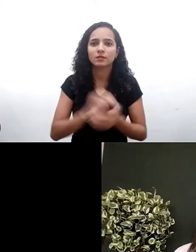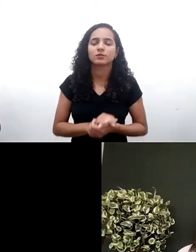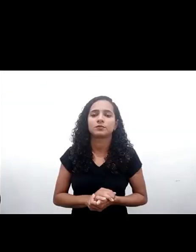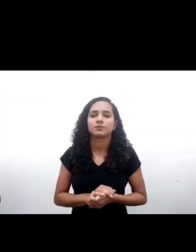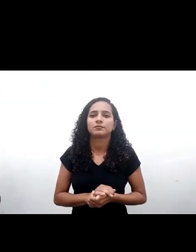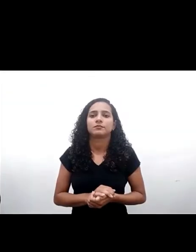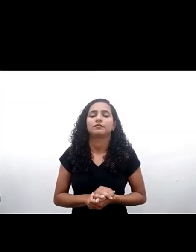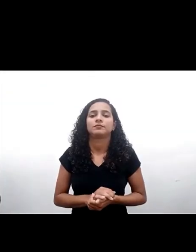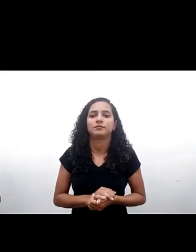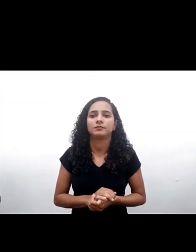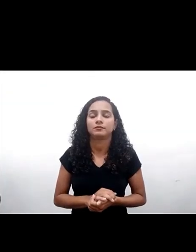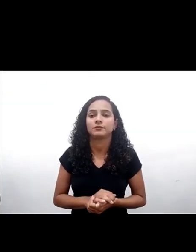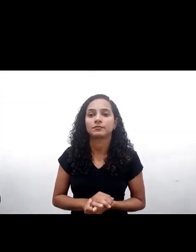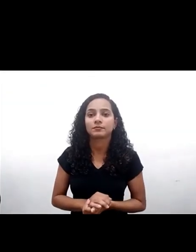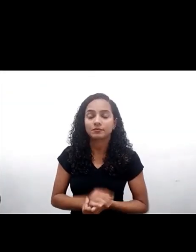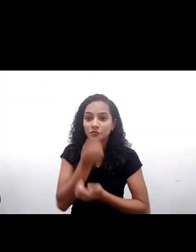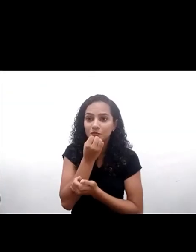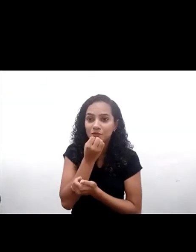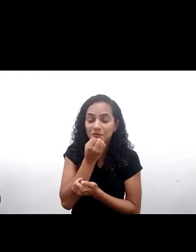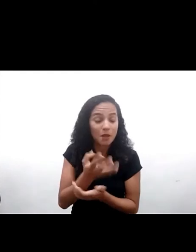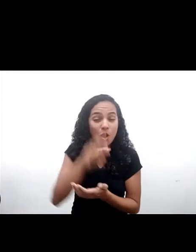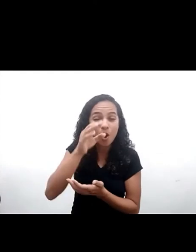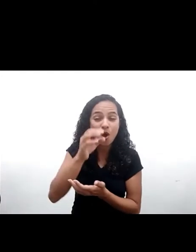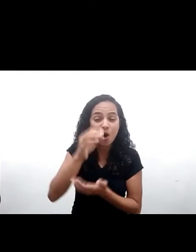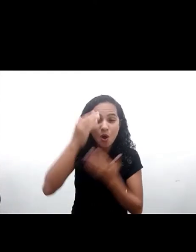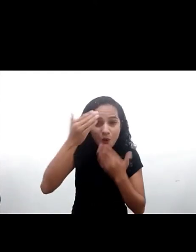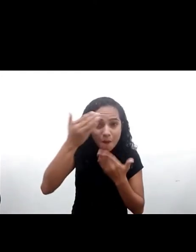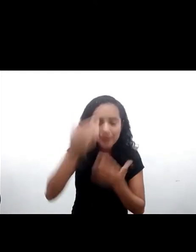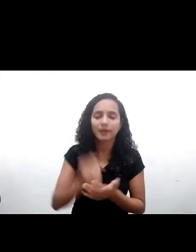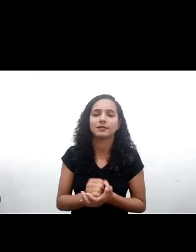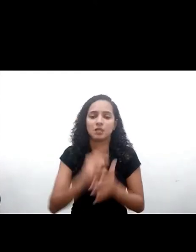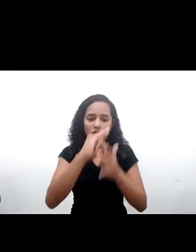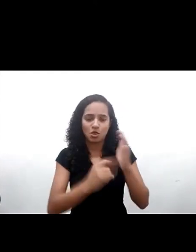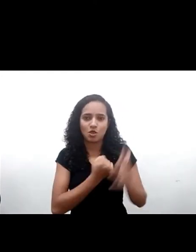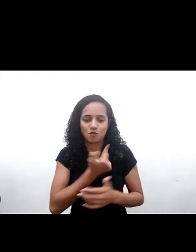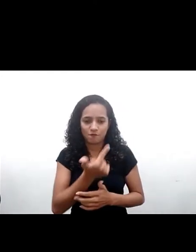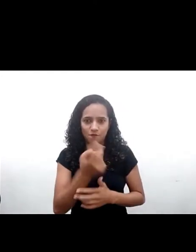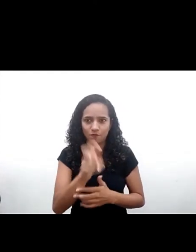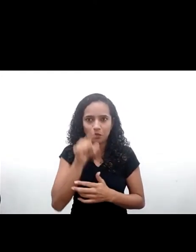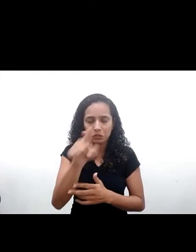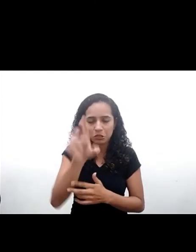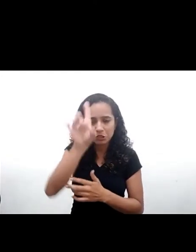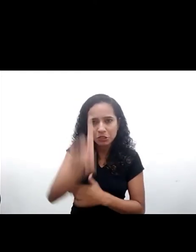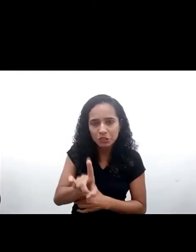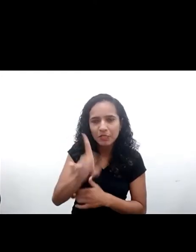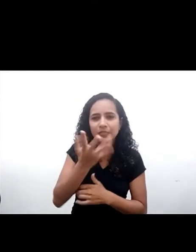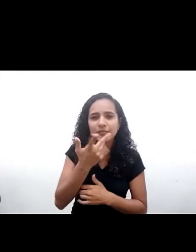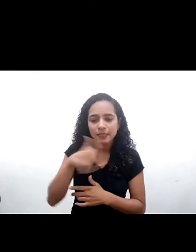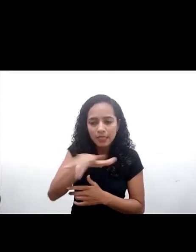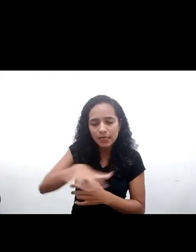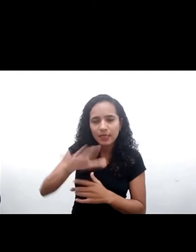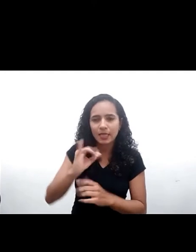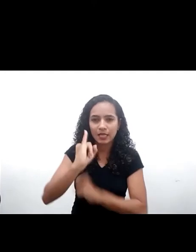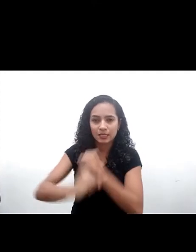Isabela pelas palavras. O comentário geral número 25 sobre os direitos da criança em relação ao ambiente digital está disponível em